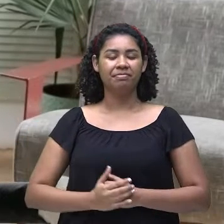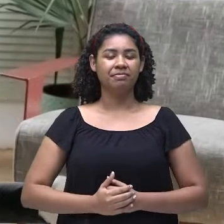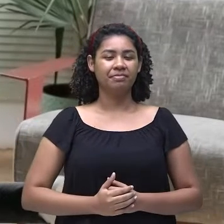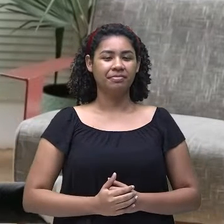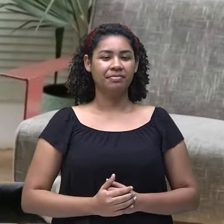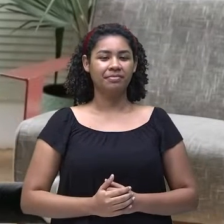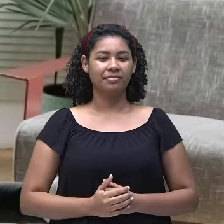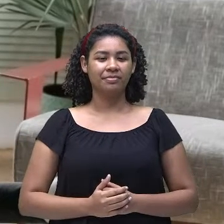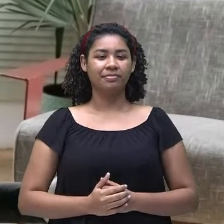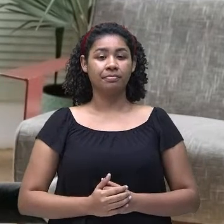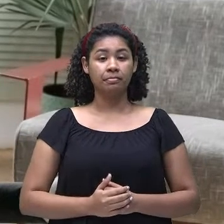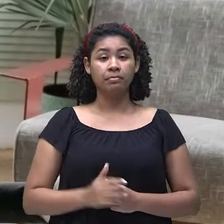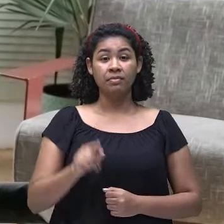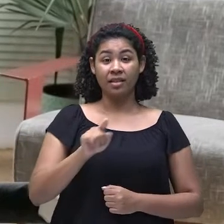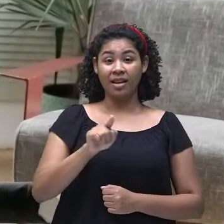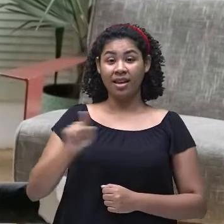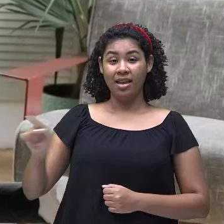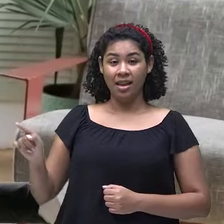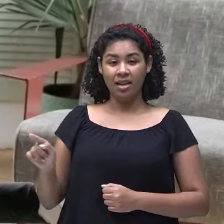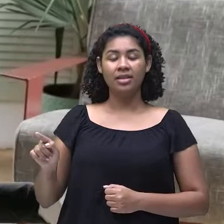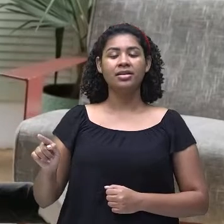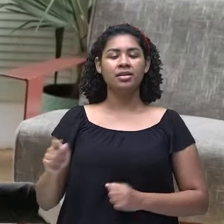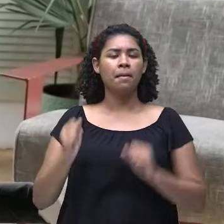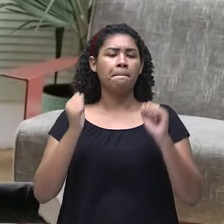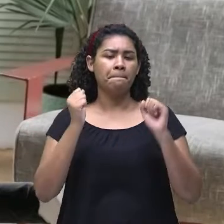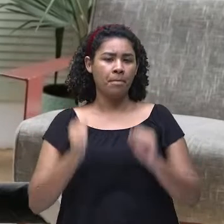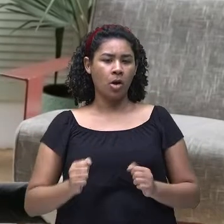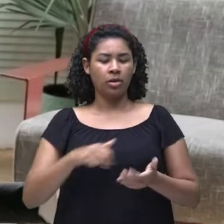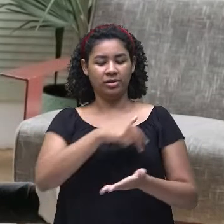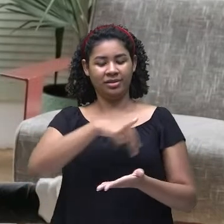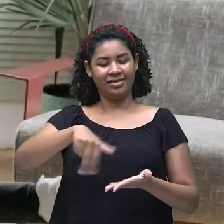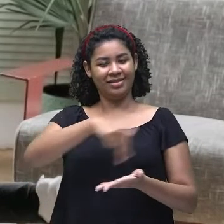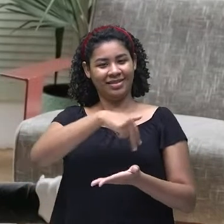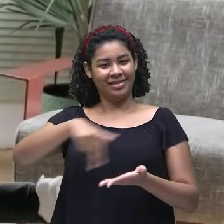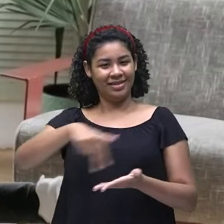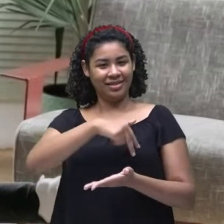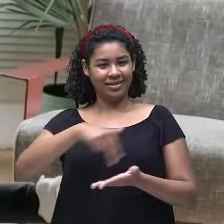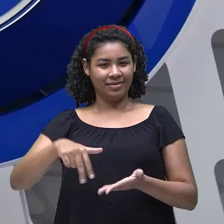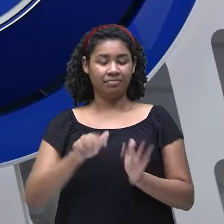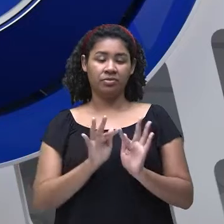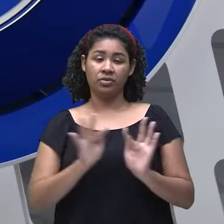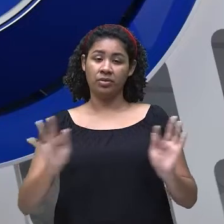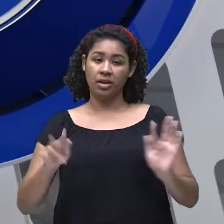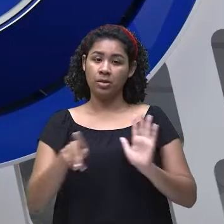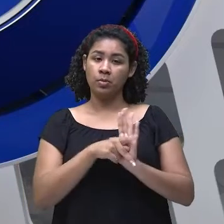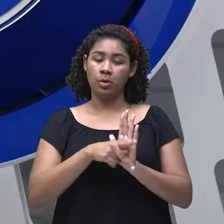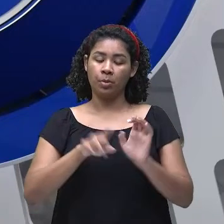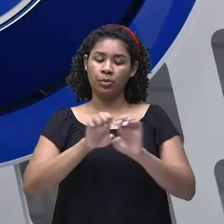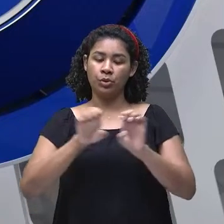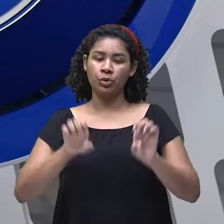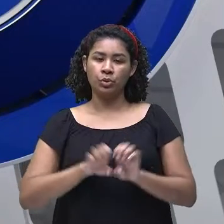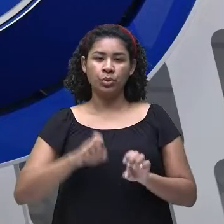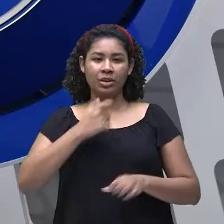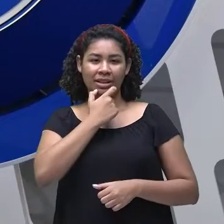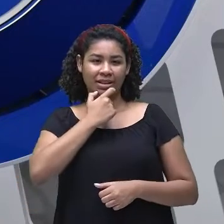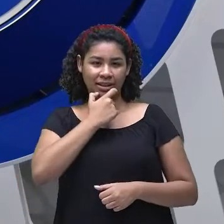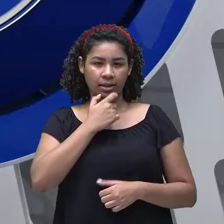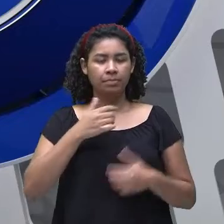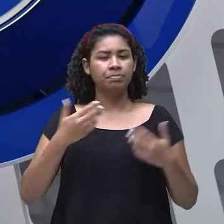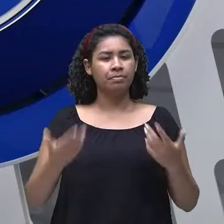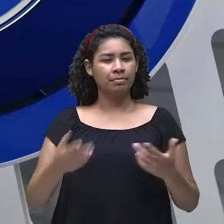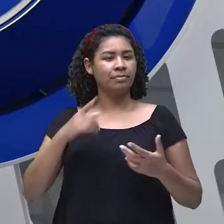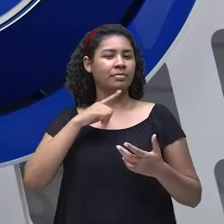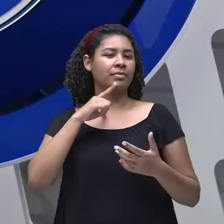can dance. Eles podem dançar. Ok? Então, revimos aí, Nós